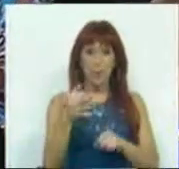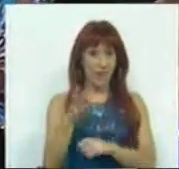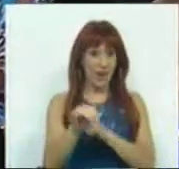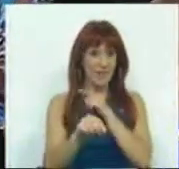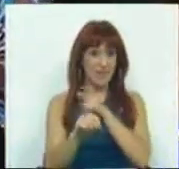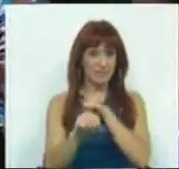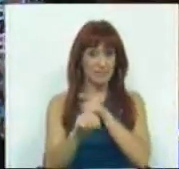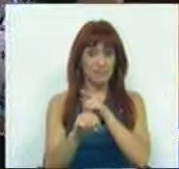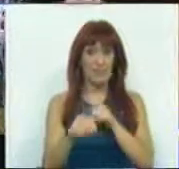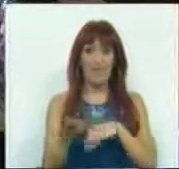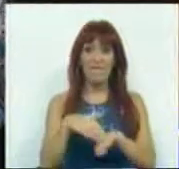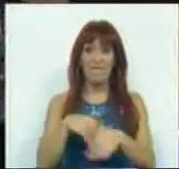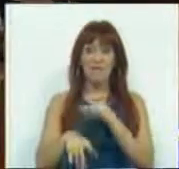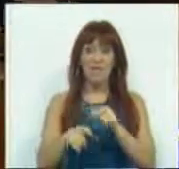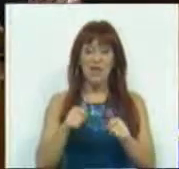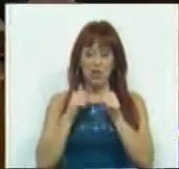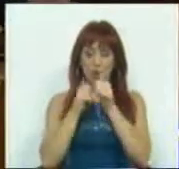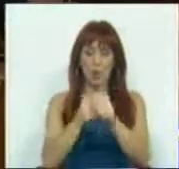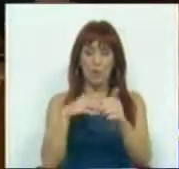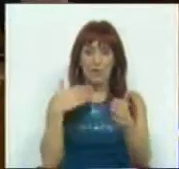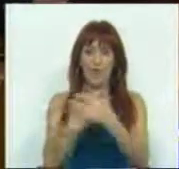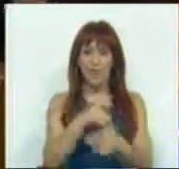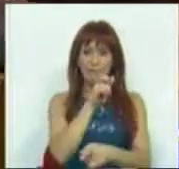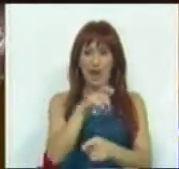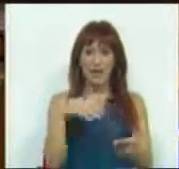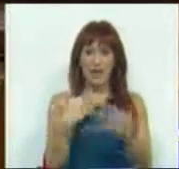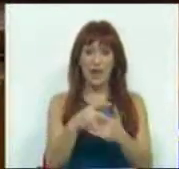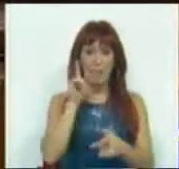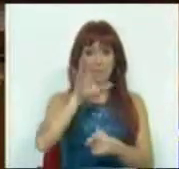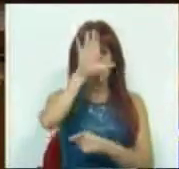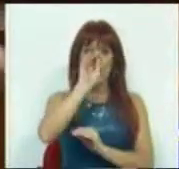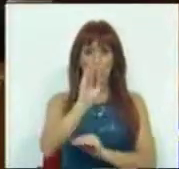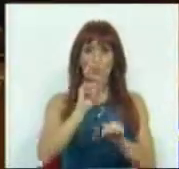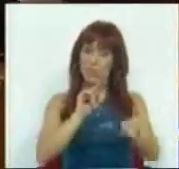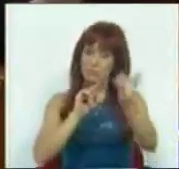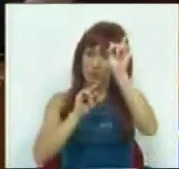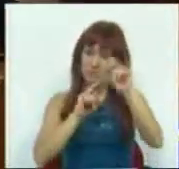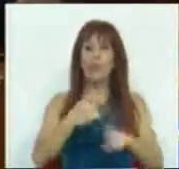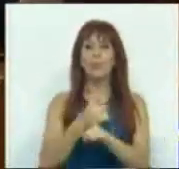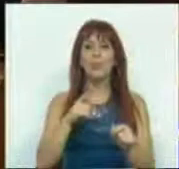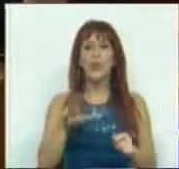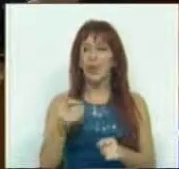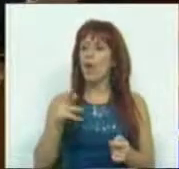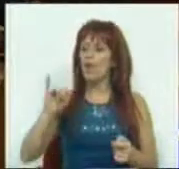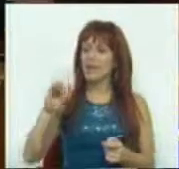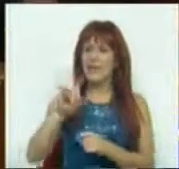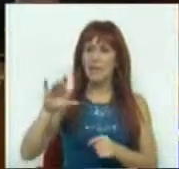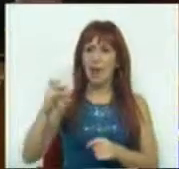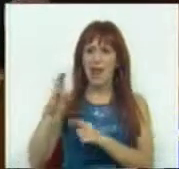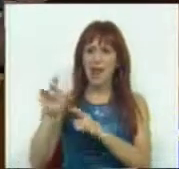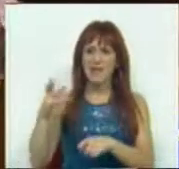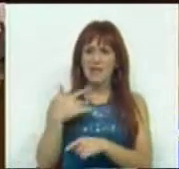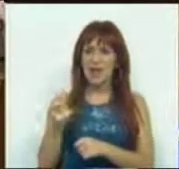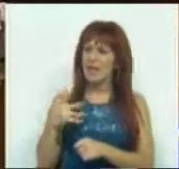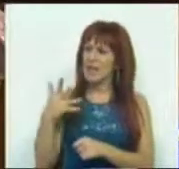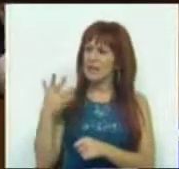Socialista que faça cumprir a palavra à sua Ministra da Educação. Porque a verdade é que quando Isabel Alçada chegou,